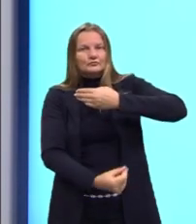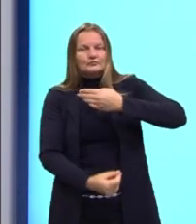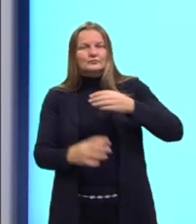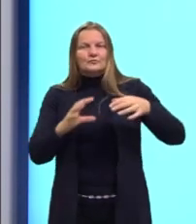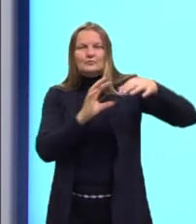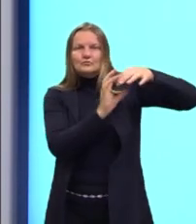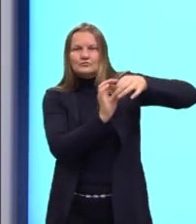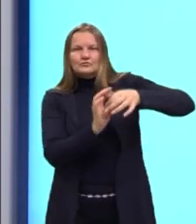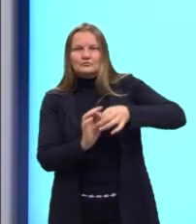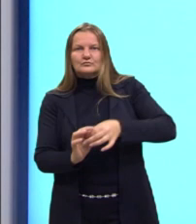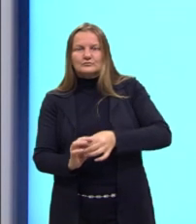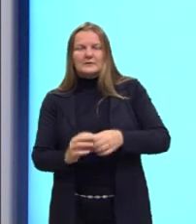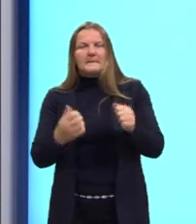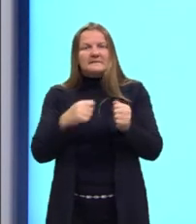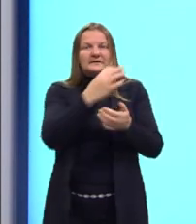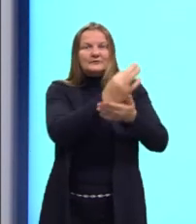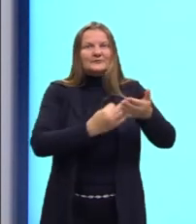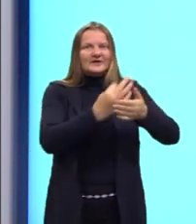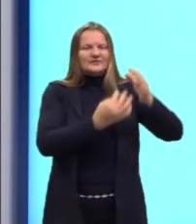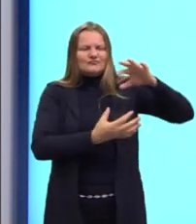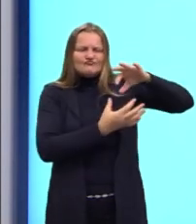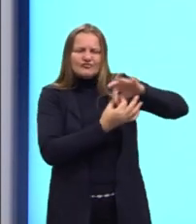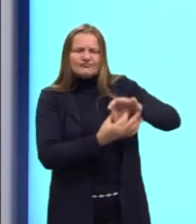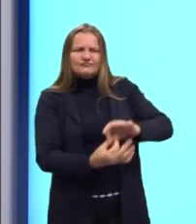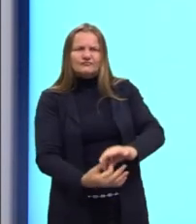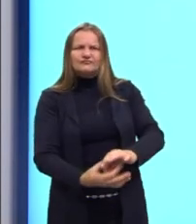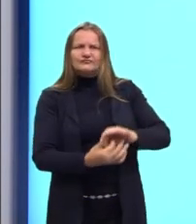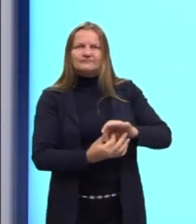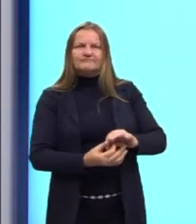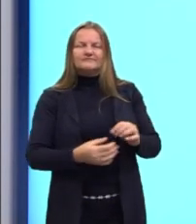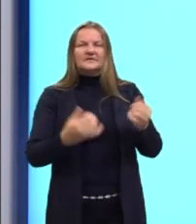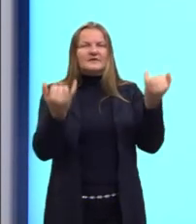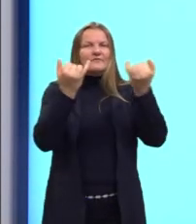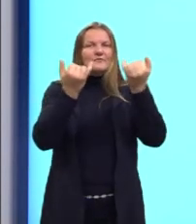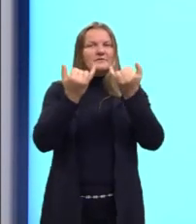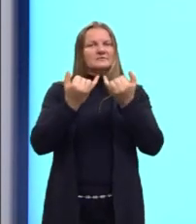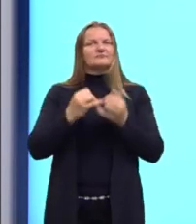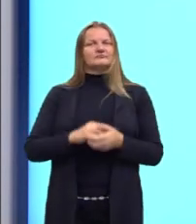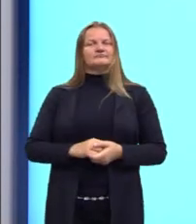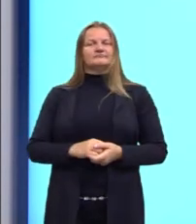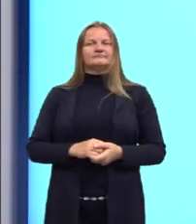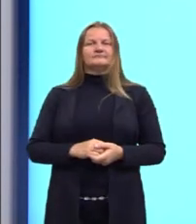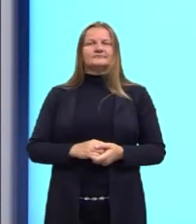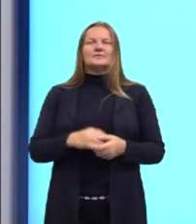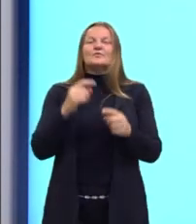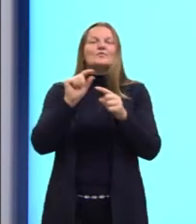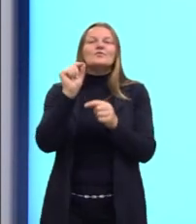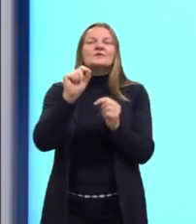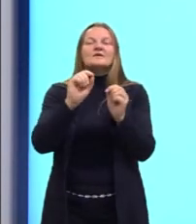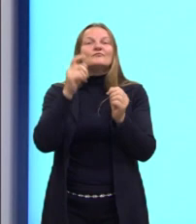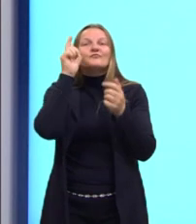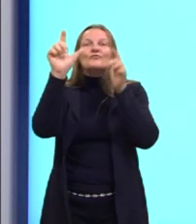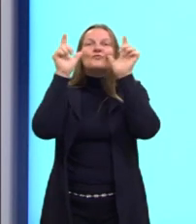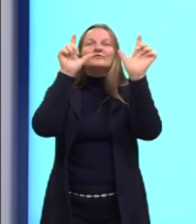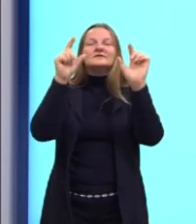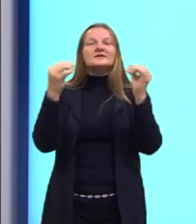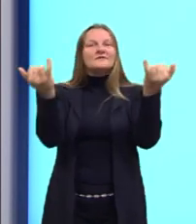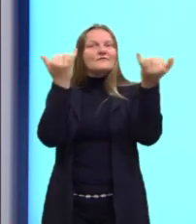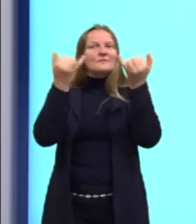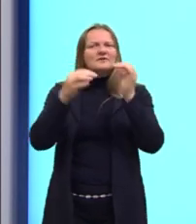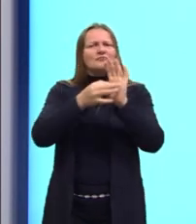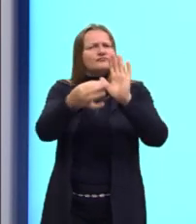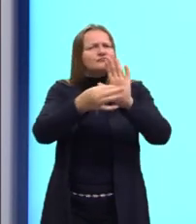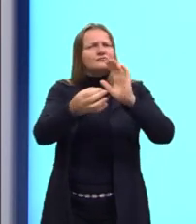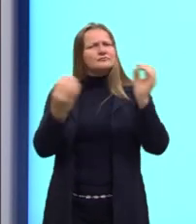essenciais. O que significa essa fundamentação aqui de que a gente fala? Ora, é tu conseguir colocar esses teus